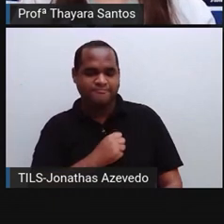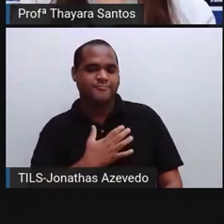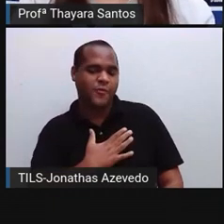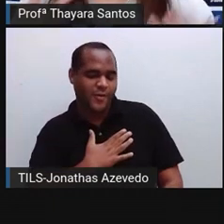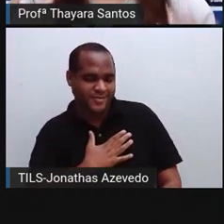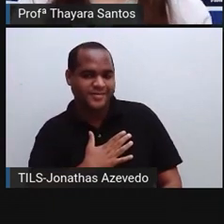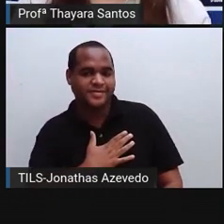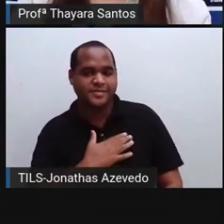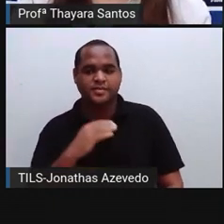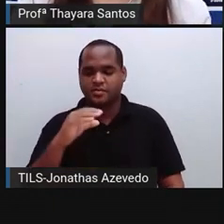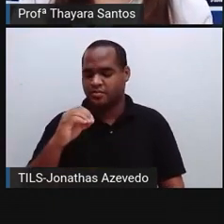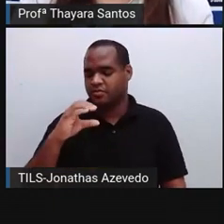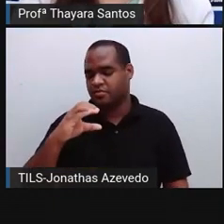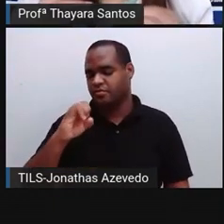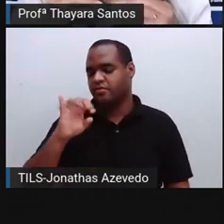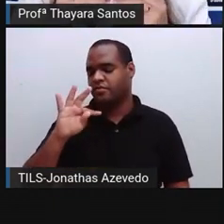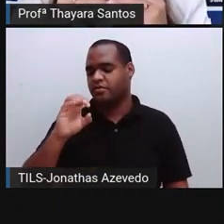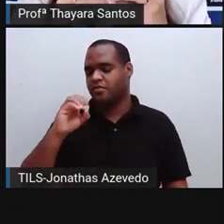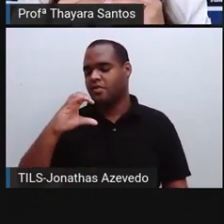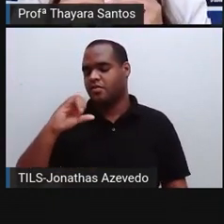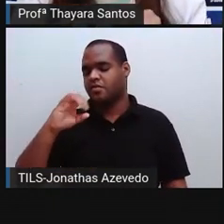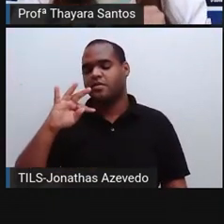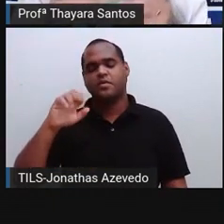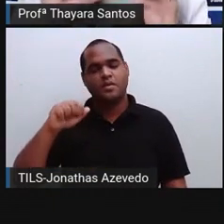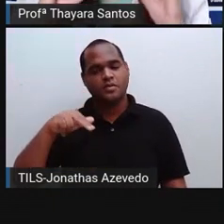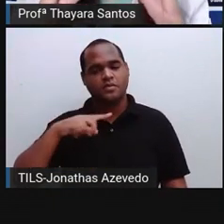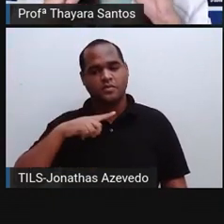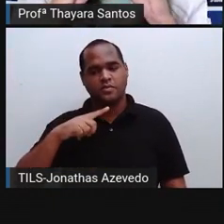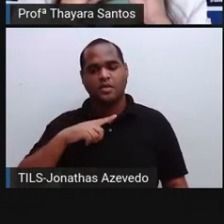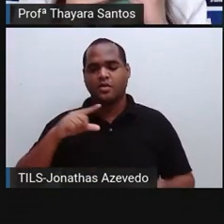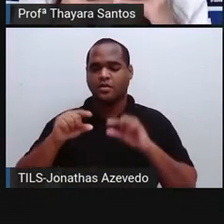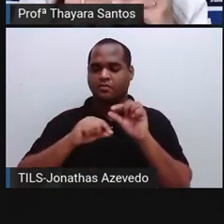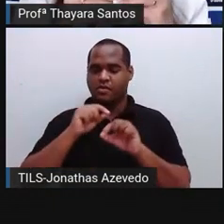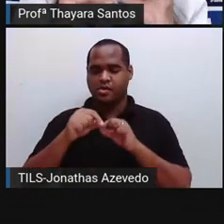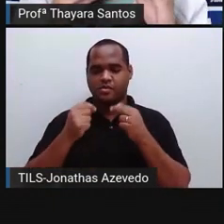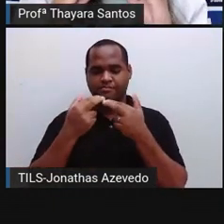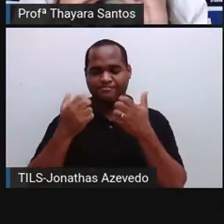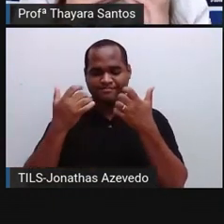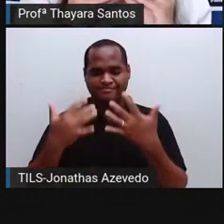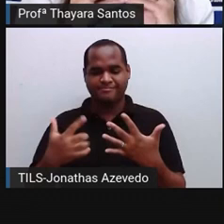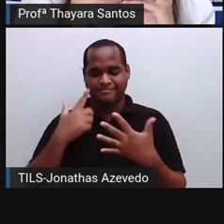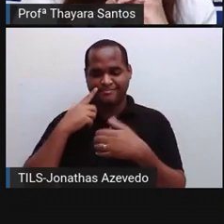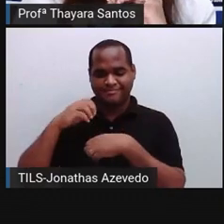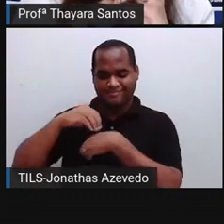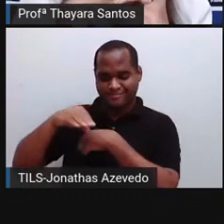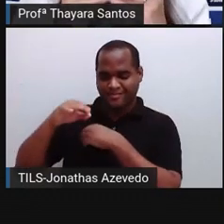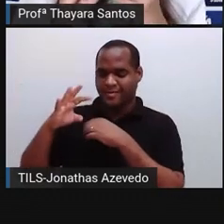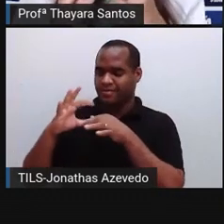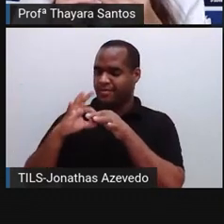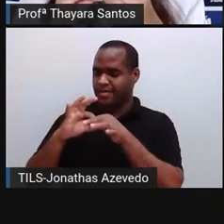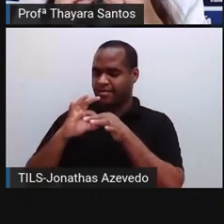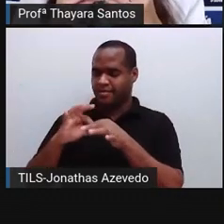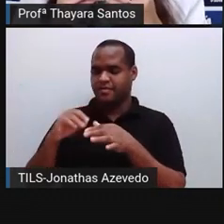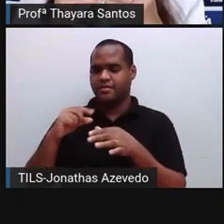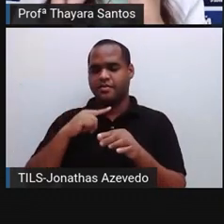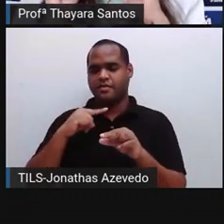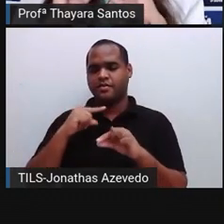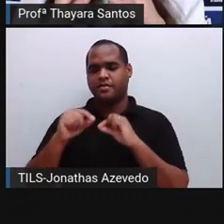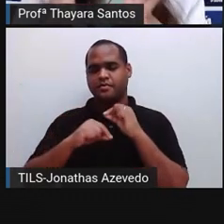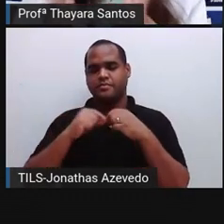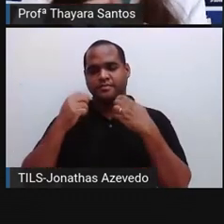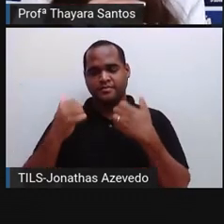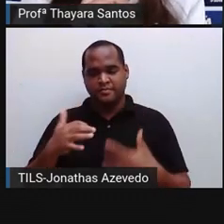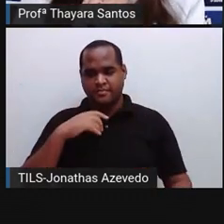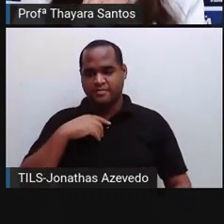a ocitocina também. Então, a ocitocina é o neurotransmissor da conexão. Quando a gente está perto de alguém que a gente gosta, a gente começa a